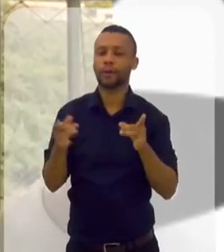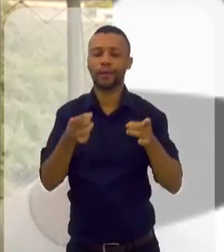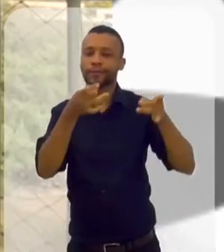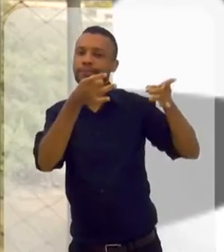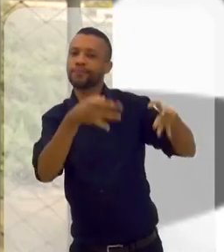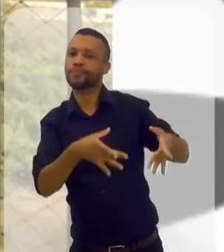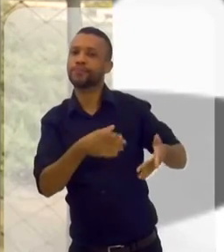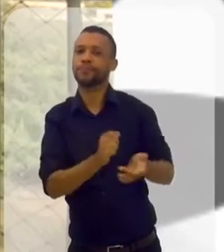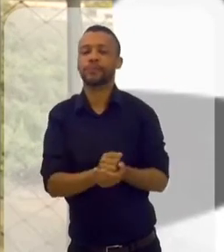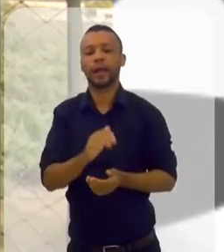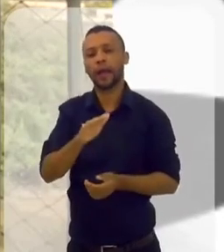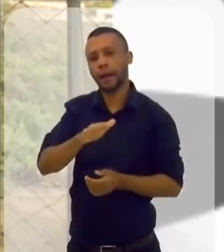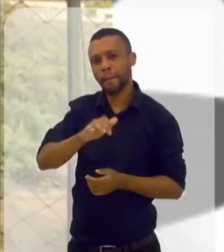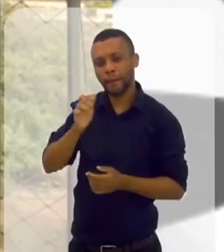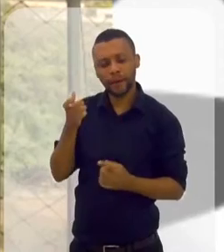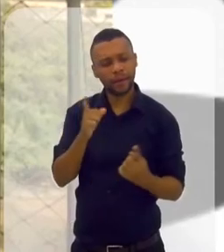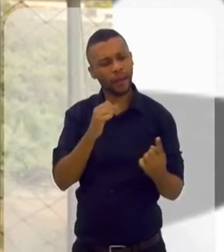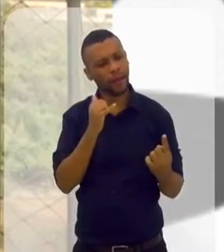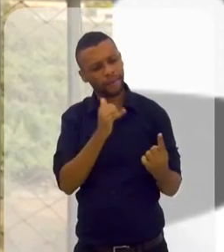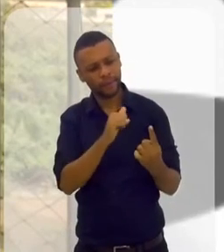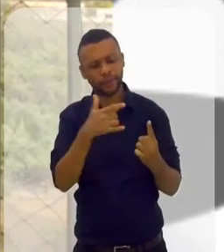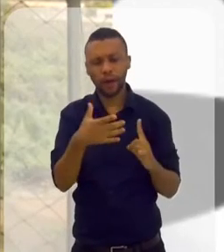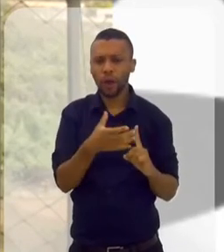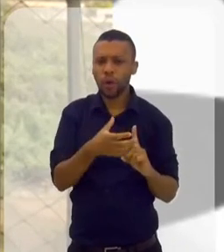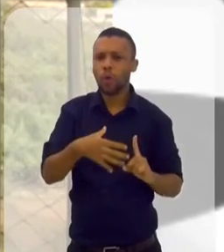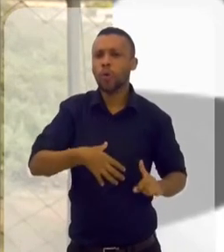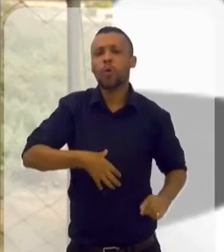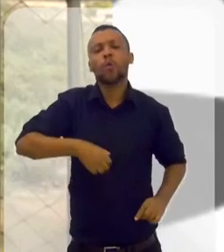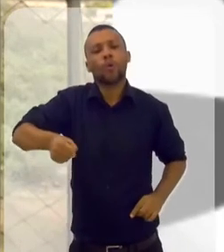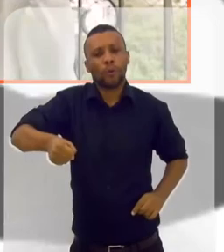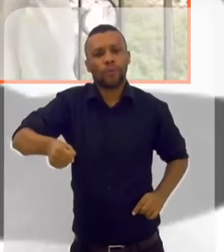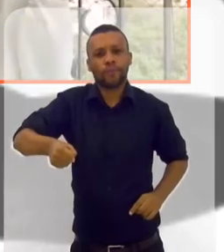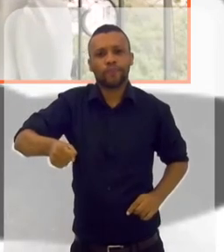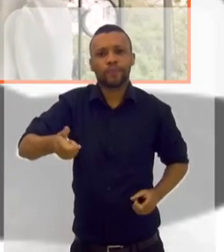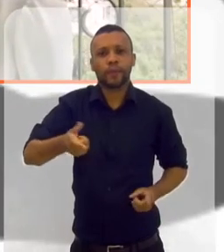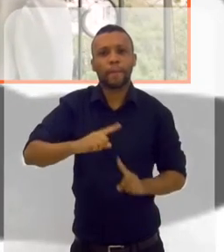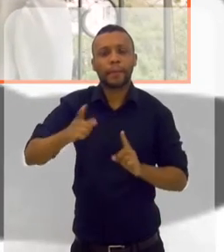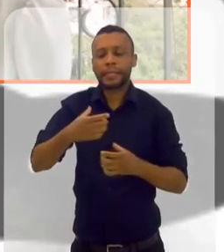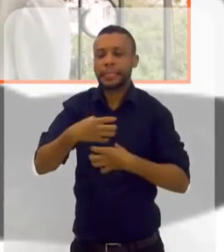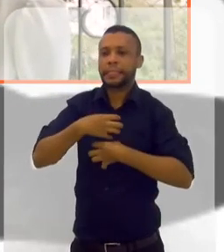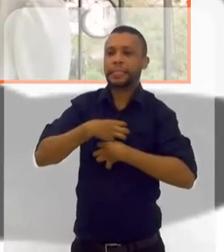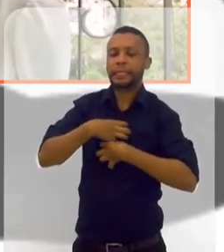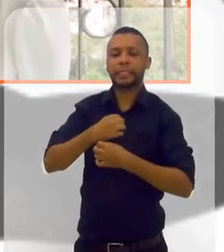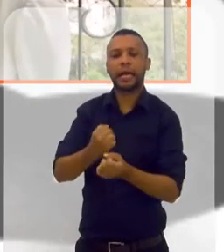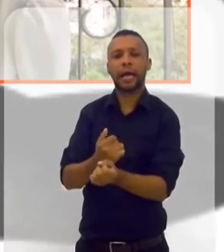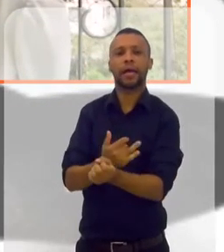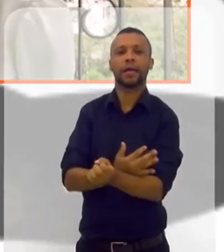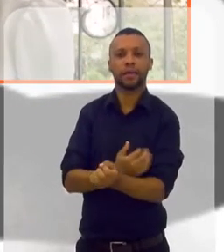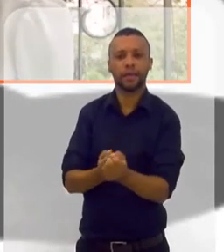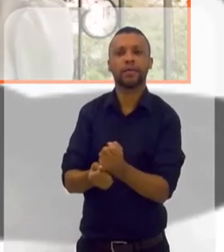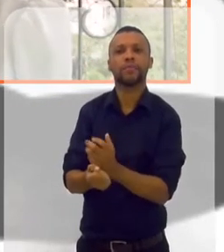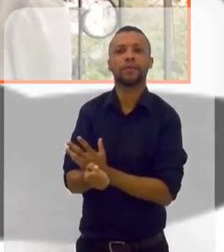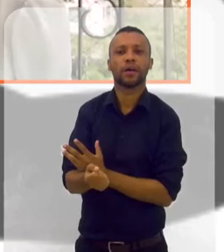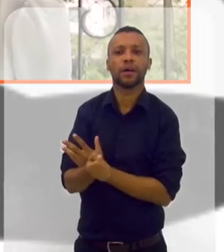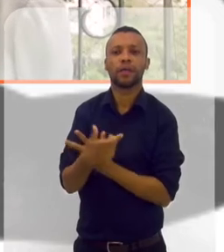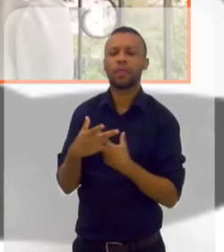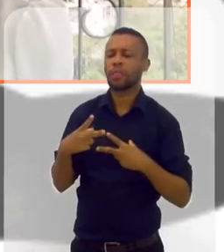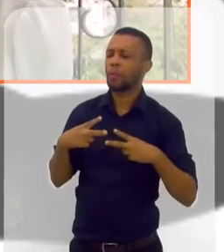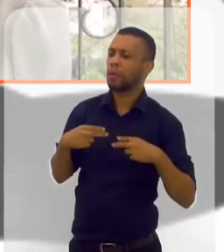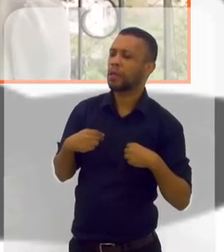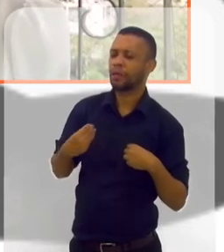abandona. A mãe fica desesperada e fala, vou tirar esse bebê. O bebê não sabe o está acontecendo, mas ele sente a emoção. Não sou aceito.